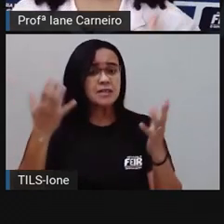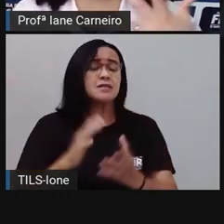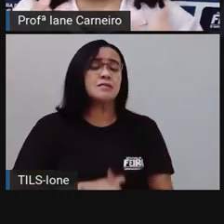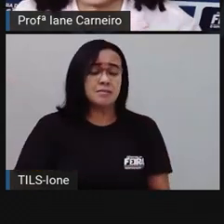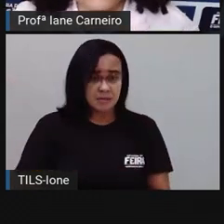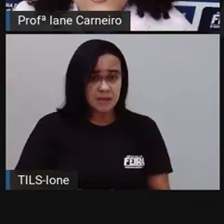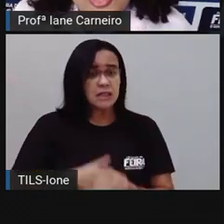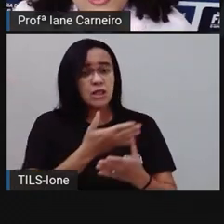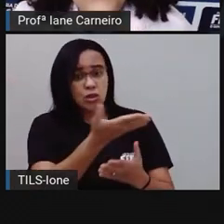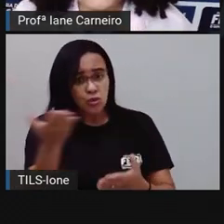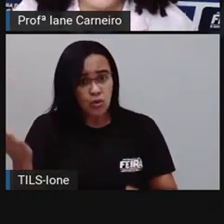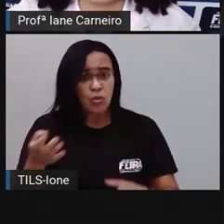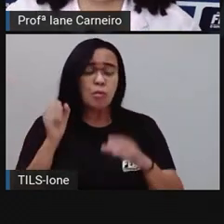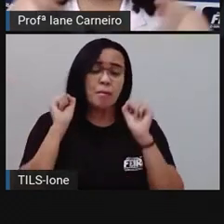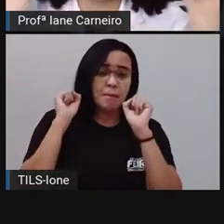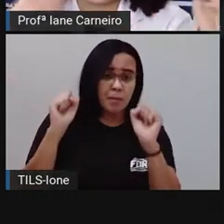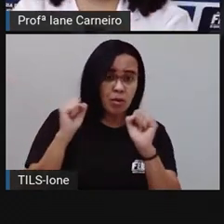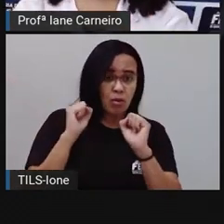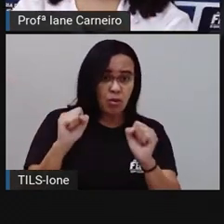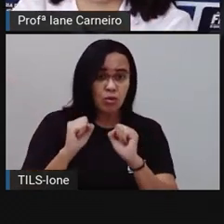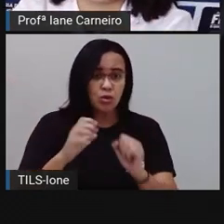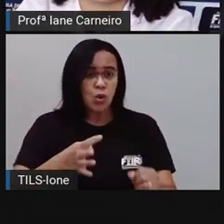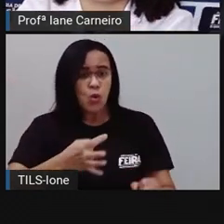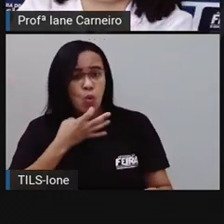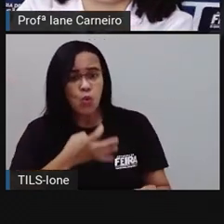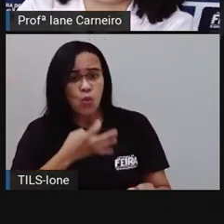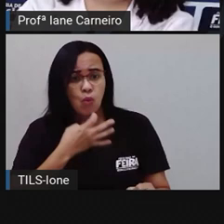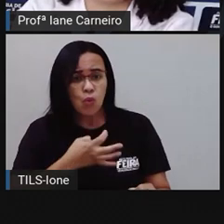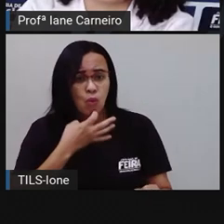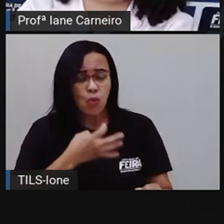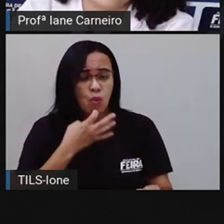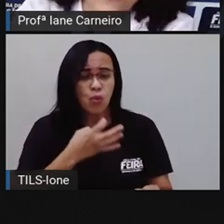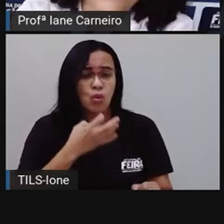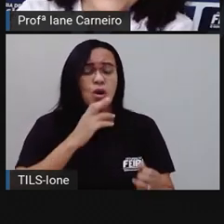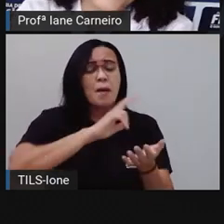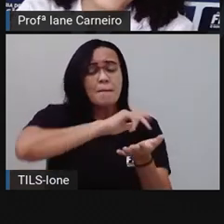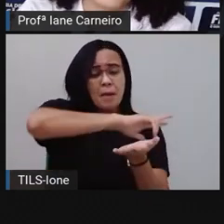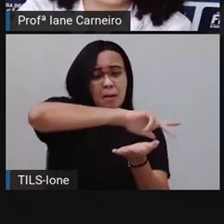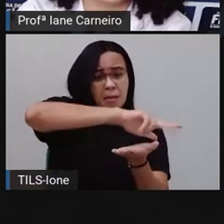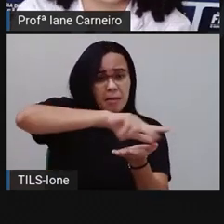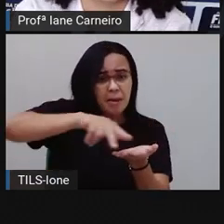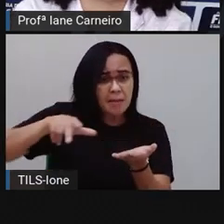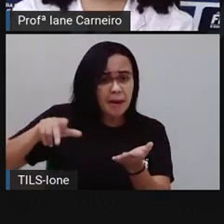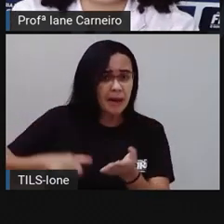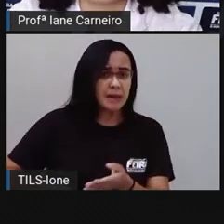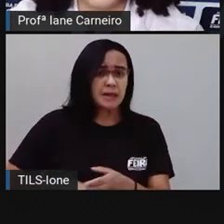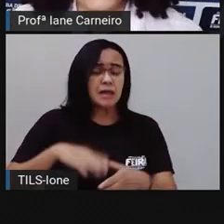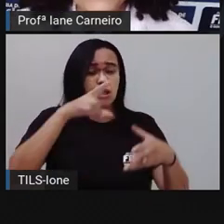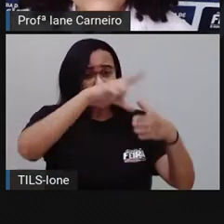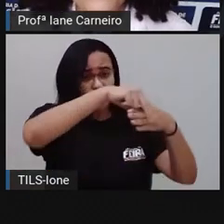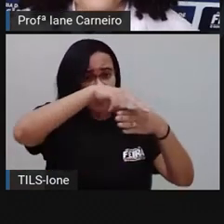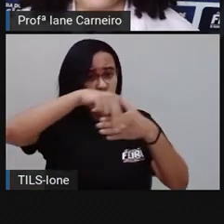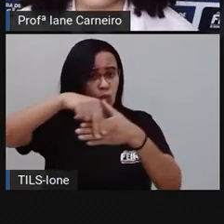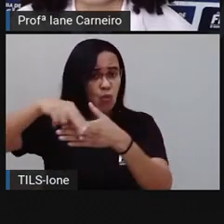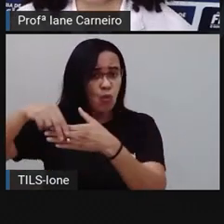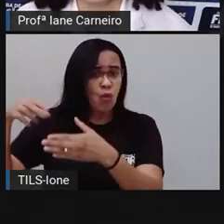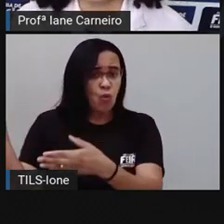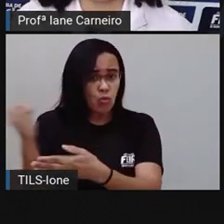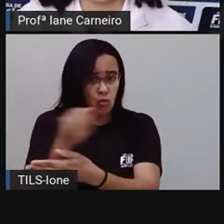os autores antigos, né? Conhecer antigos, artistas novos, né? E aí é importante